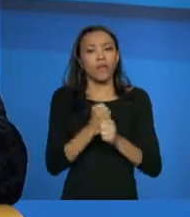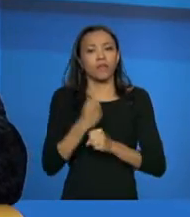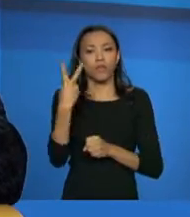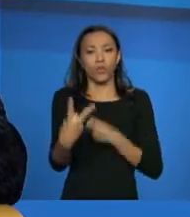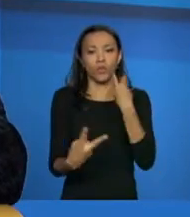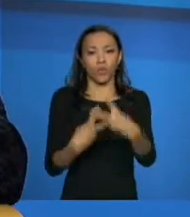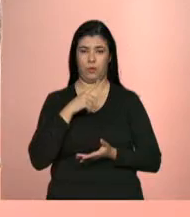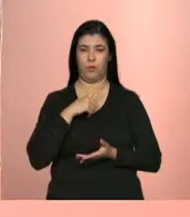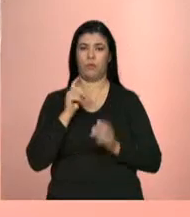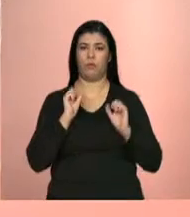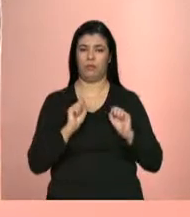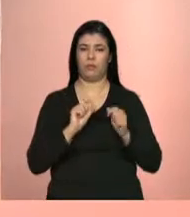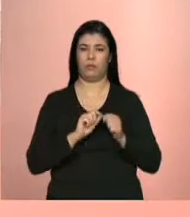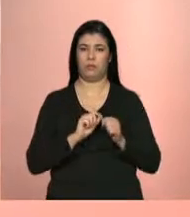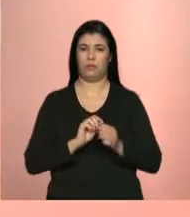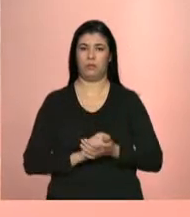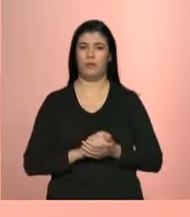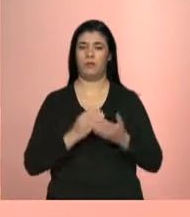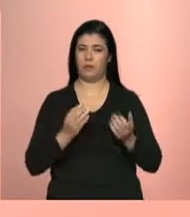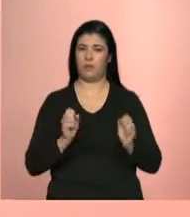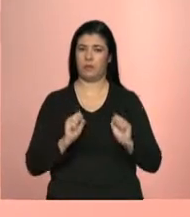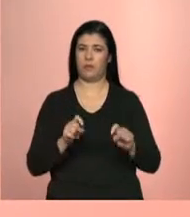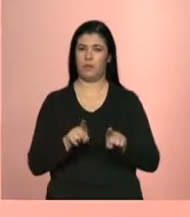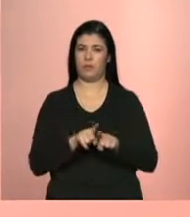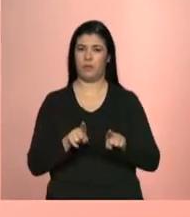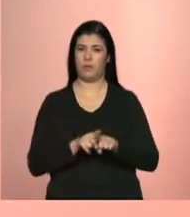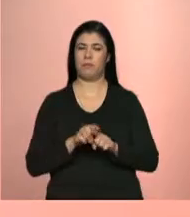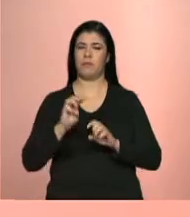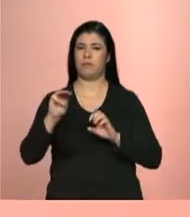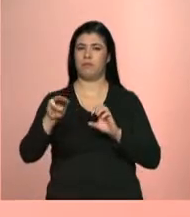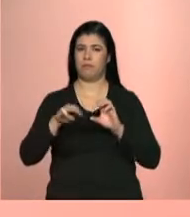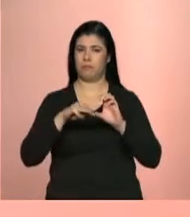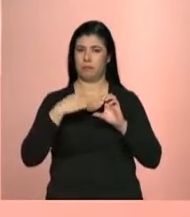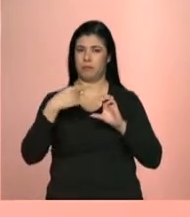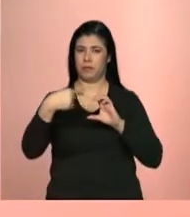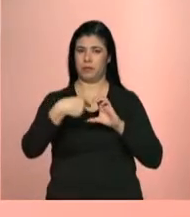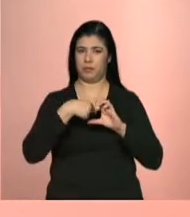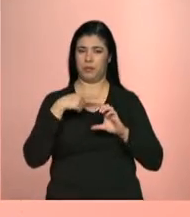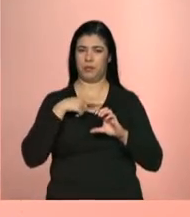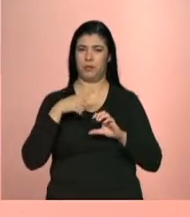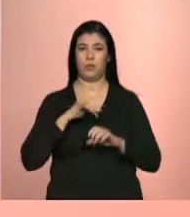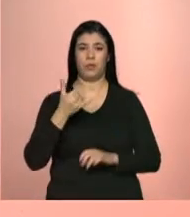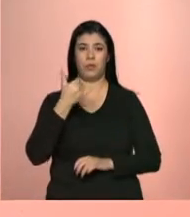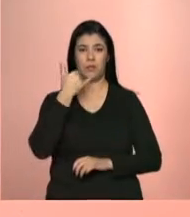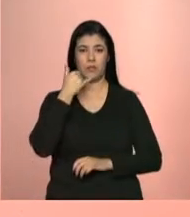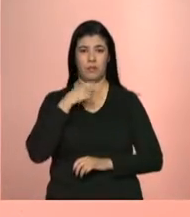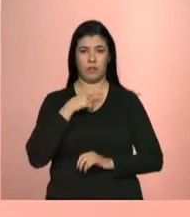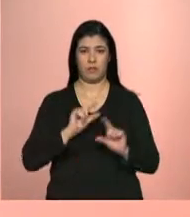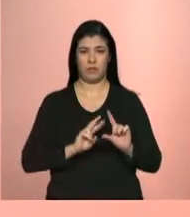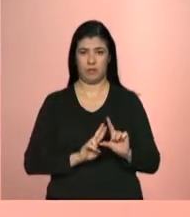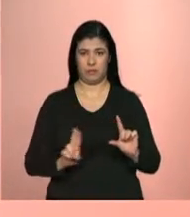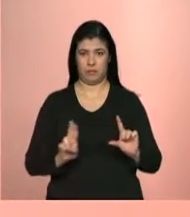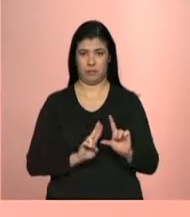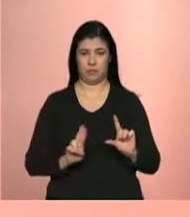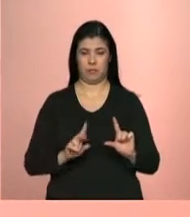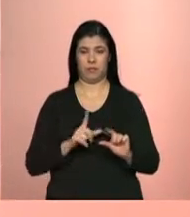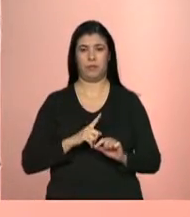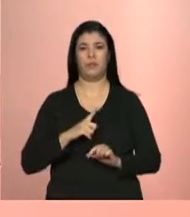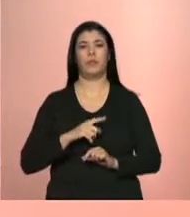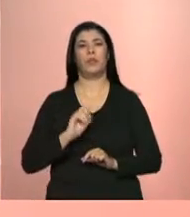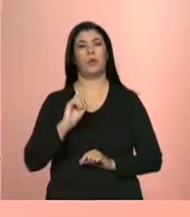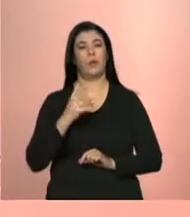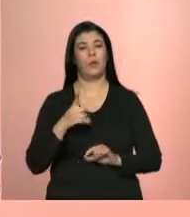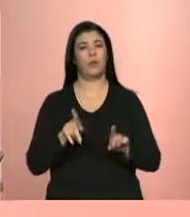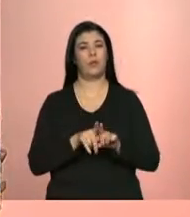situação da sua família. Participe com a gente. Envie perguntas para os telefones. 0 operadora 61-3799-5859